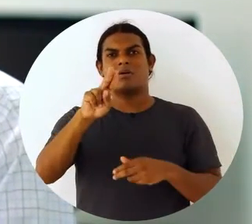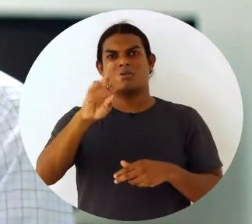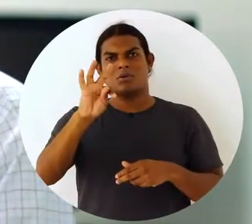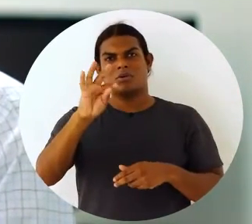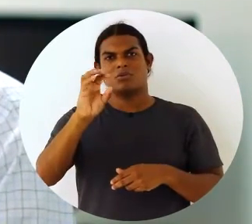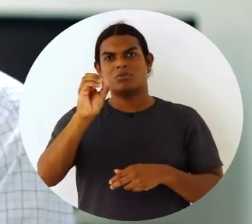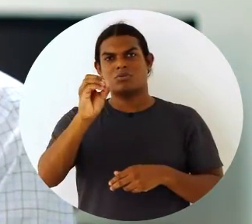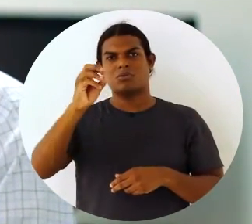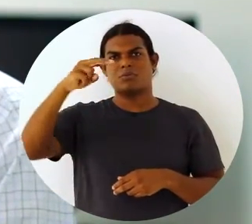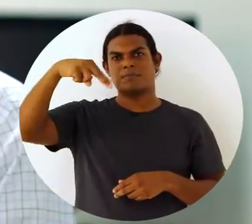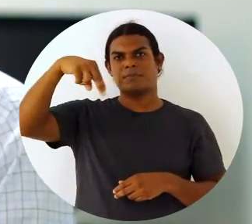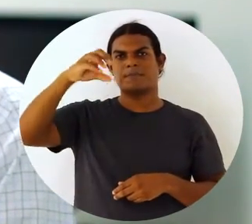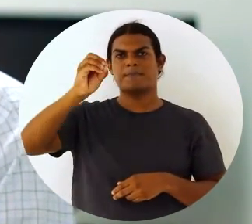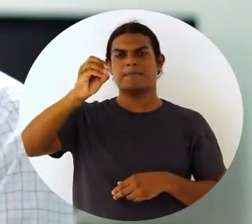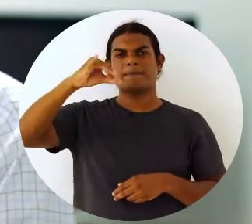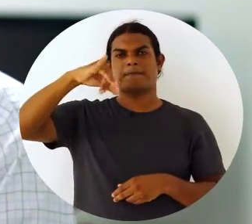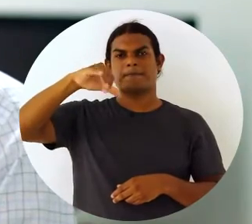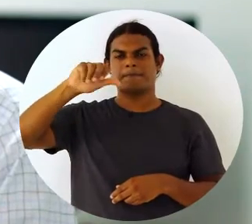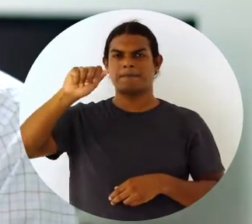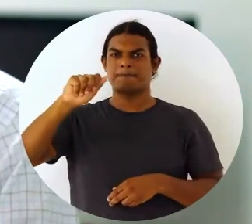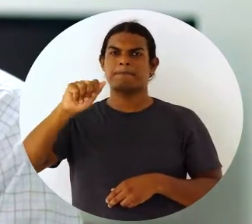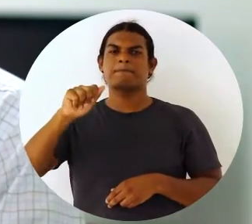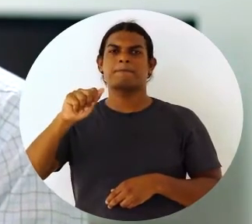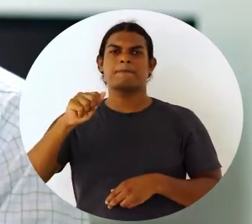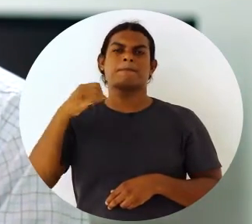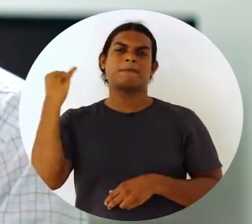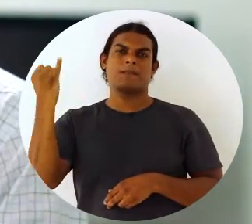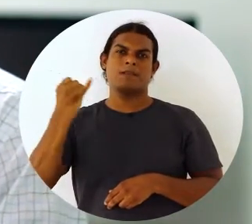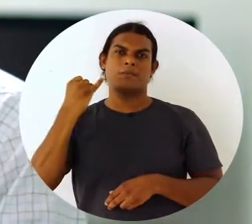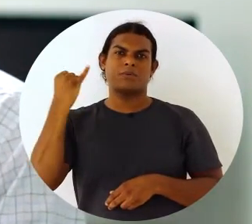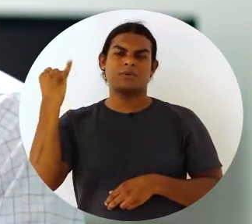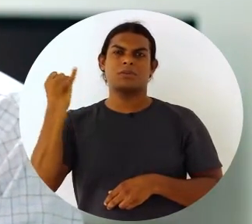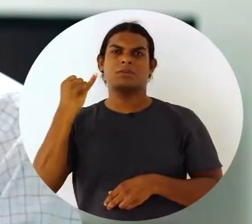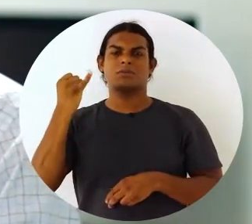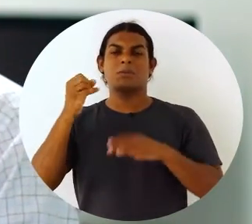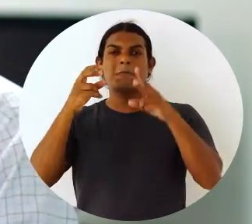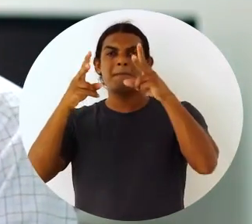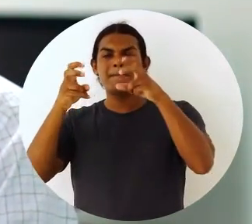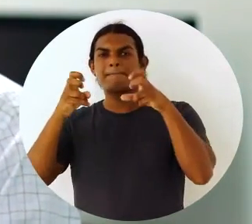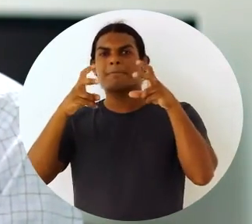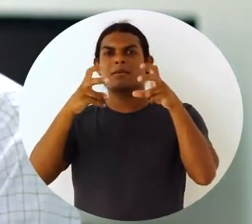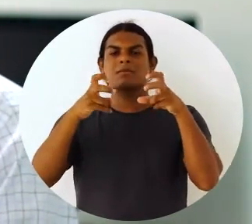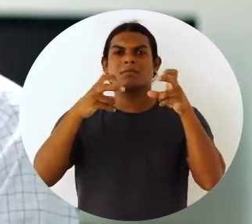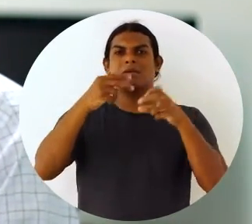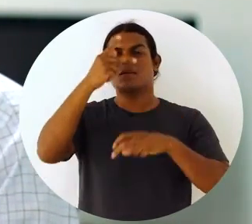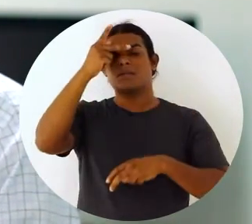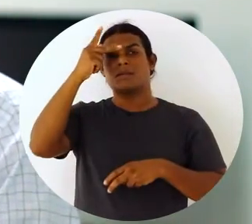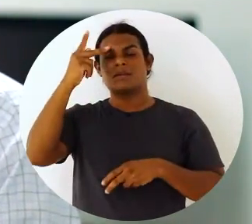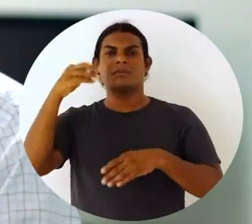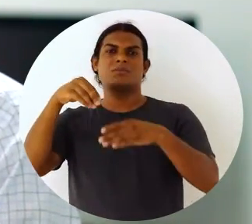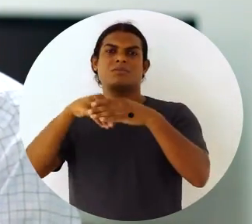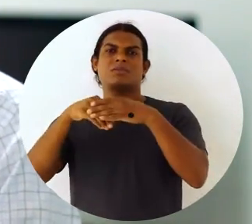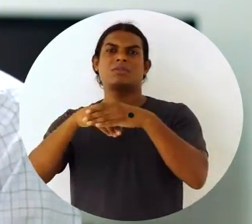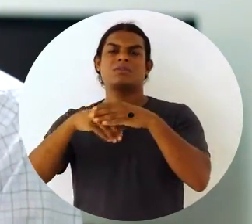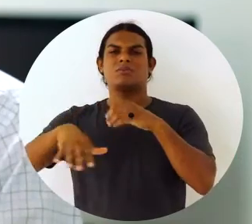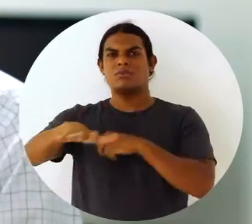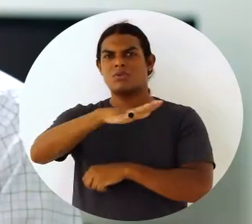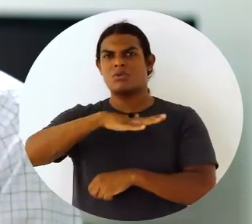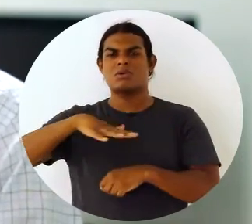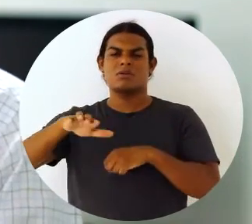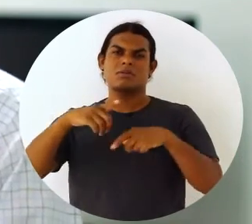e a questão de sentir que o indivíduo é maduro o suficiente para que ele possa opinar e identificar como é que o processo de trabalho pode ser